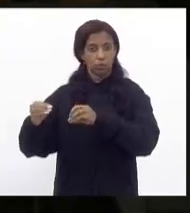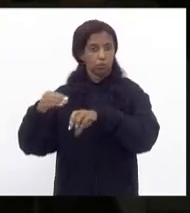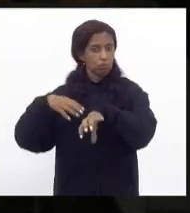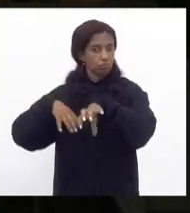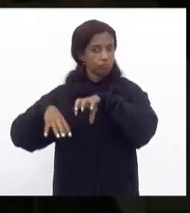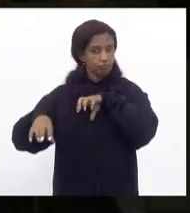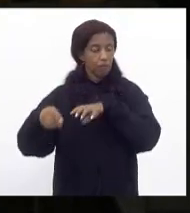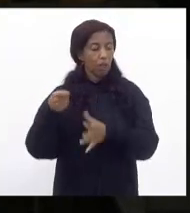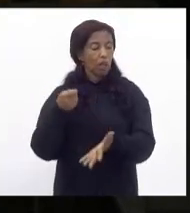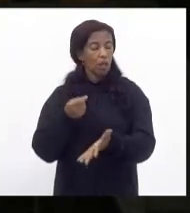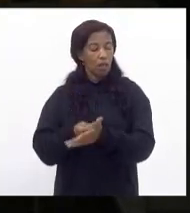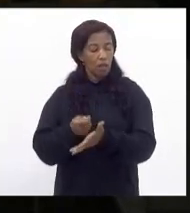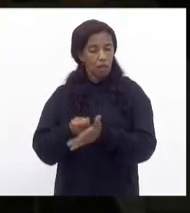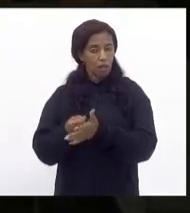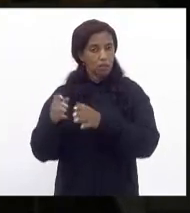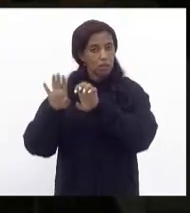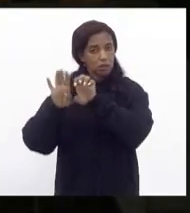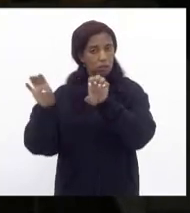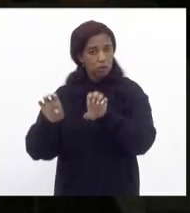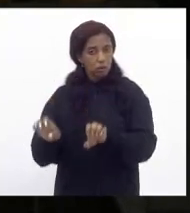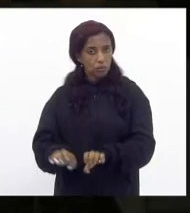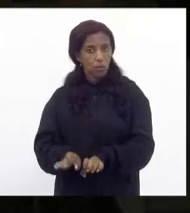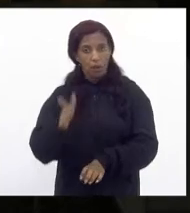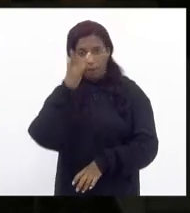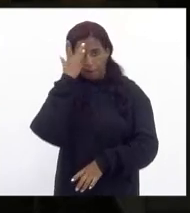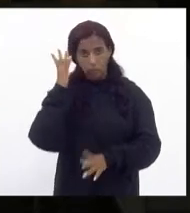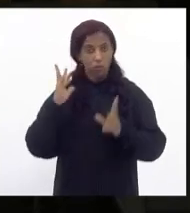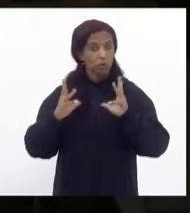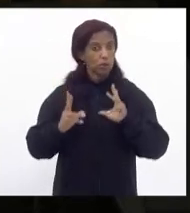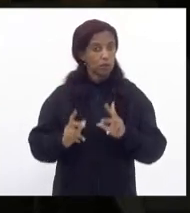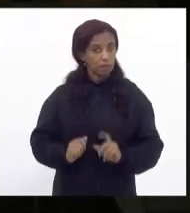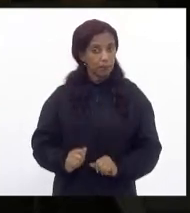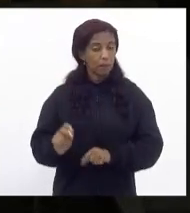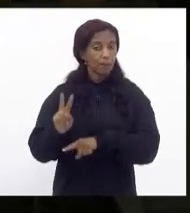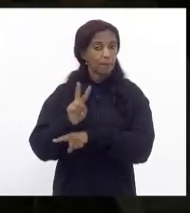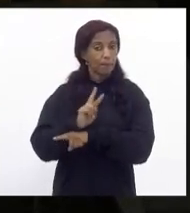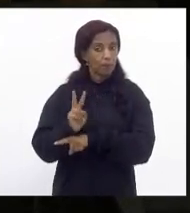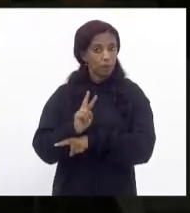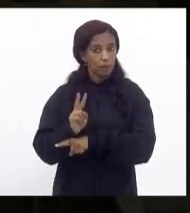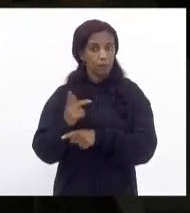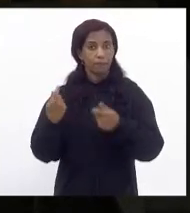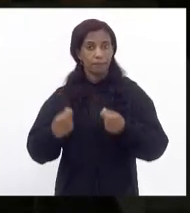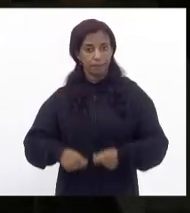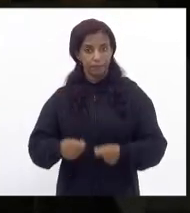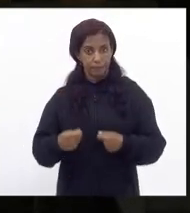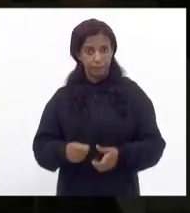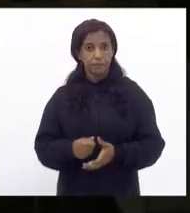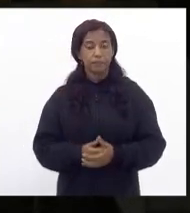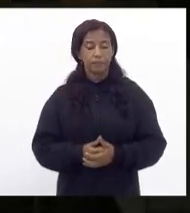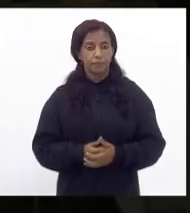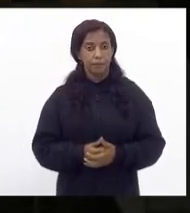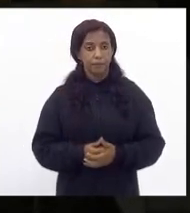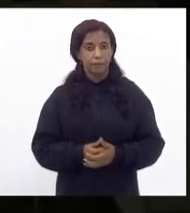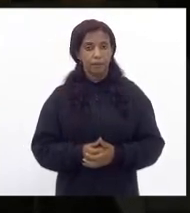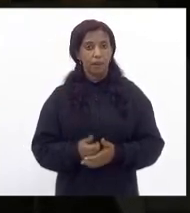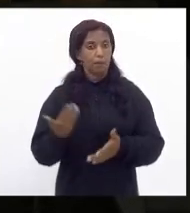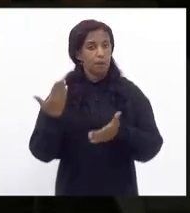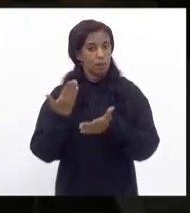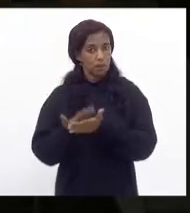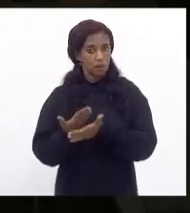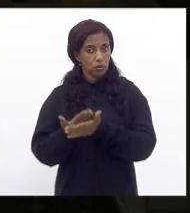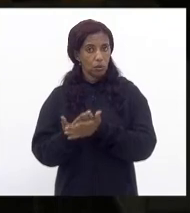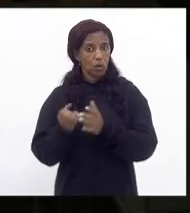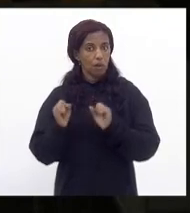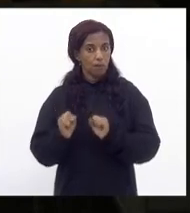garanta infraestrutura de pessoal de limpeza e de portaria pelo menos para que as escolas possam